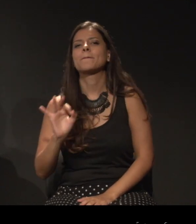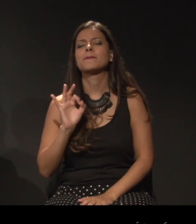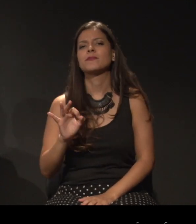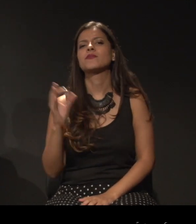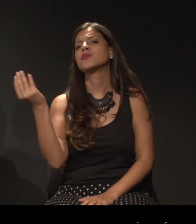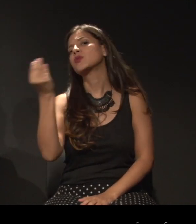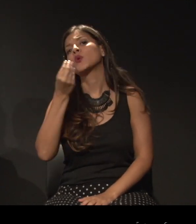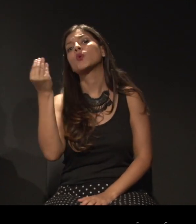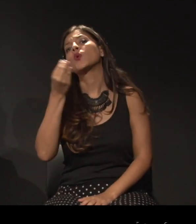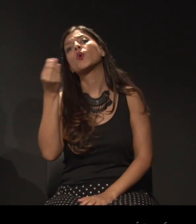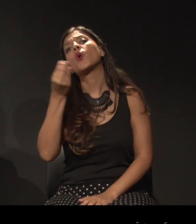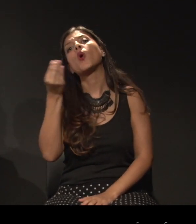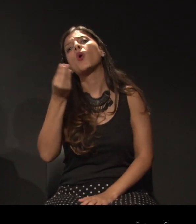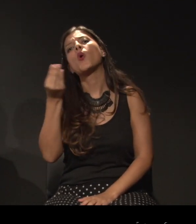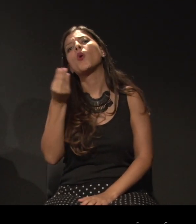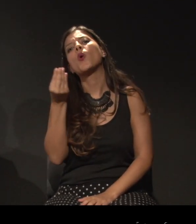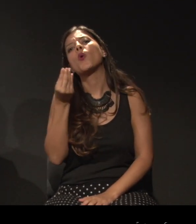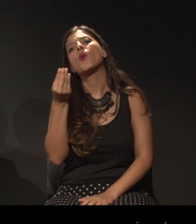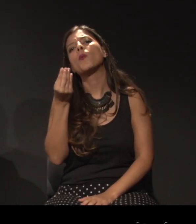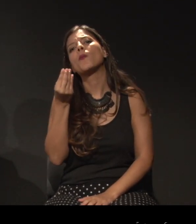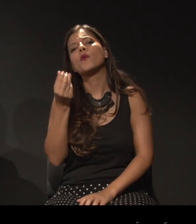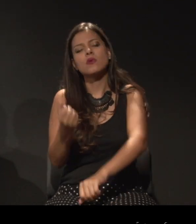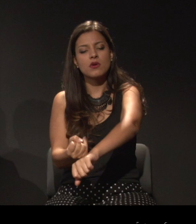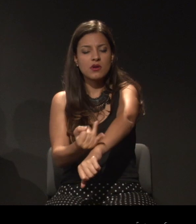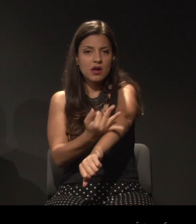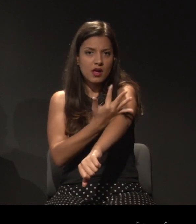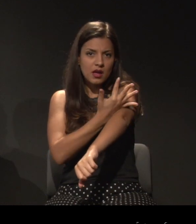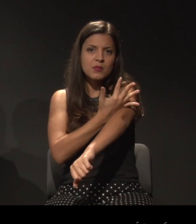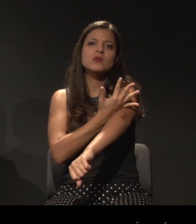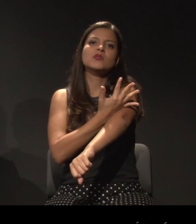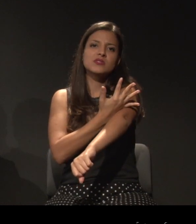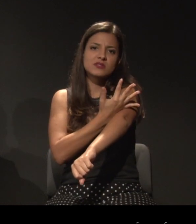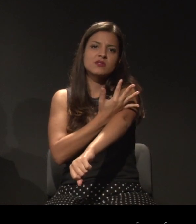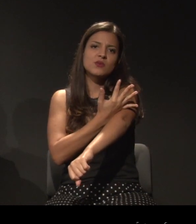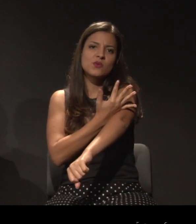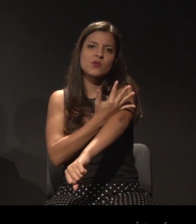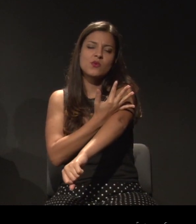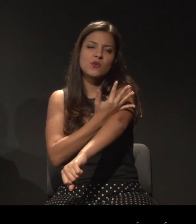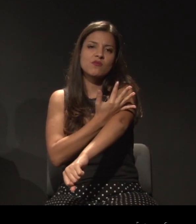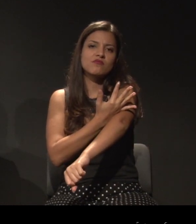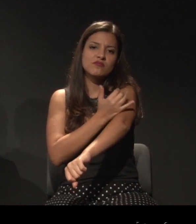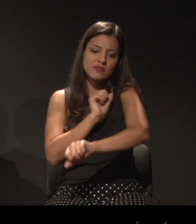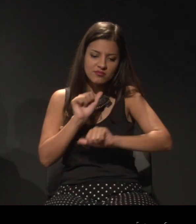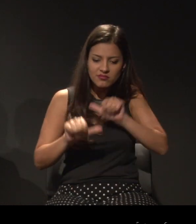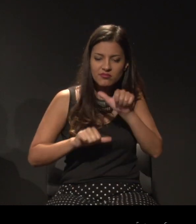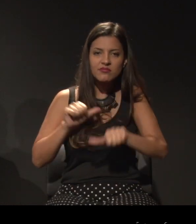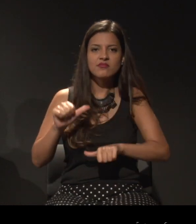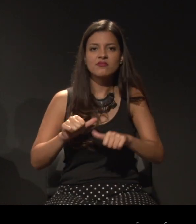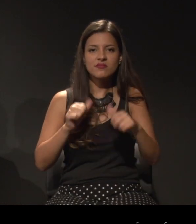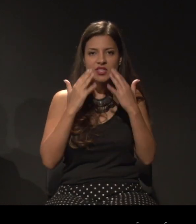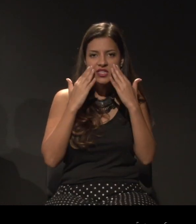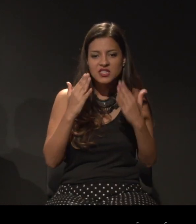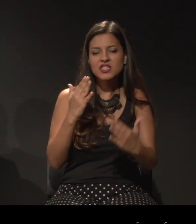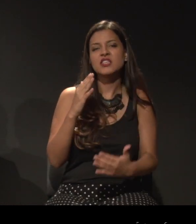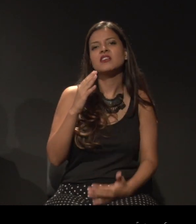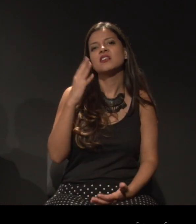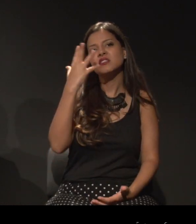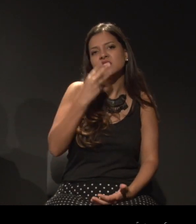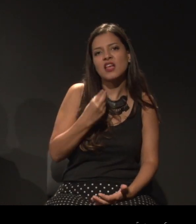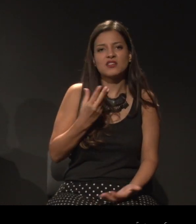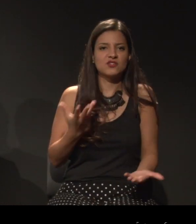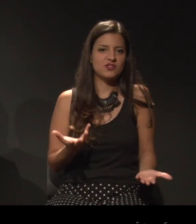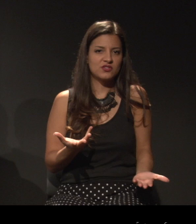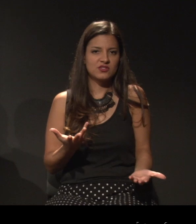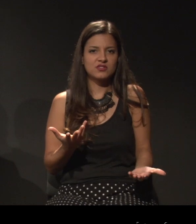como é que essas emoções, esses trajetos vão se transformando em estética, vão se tornando